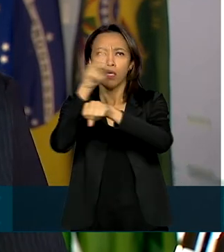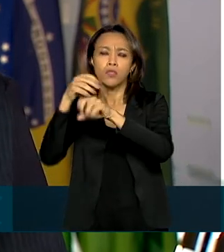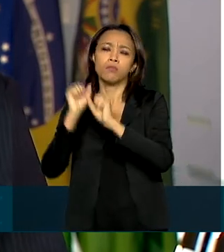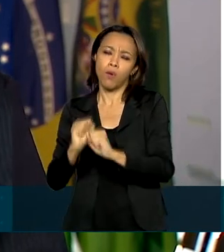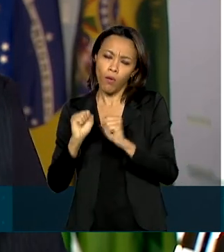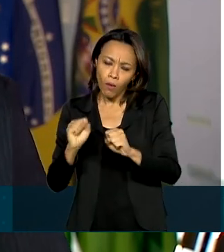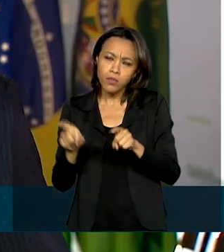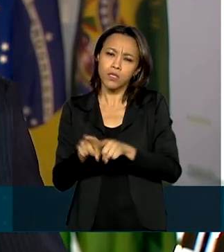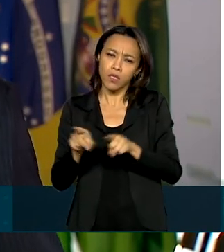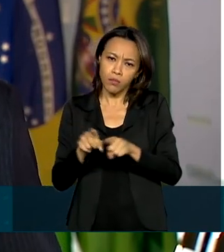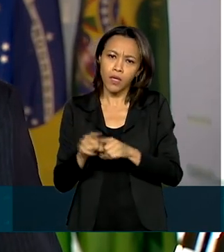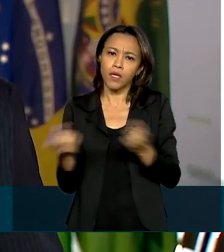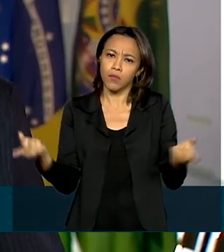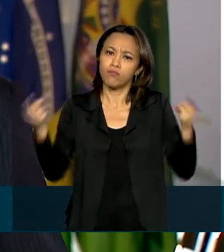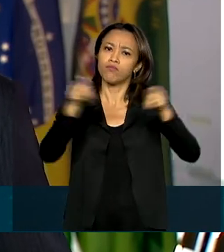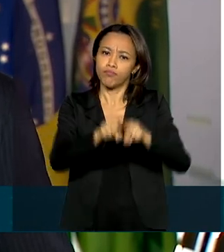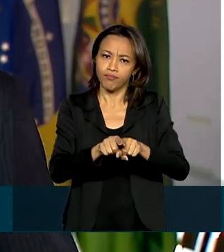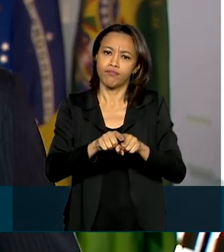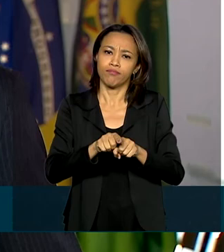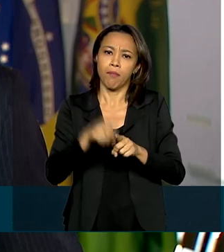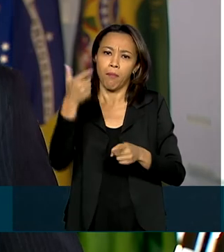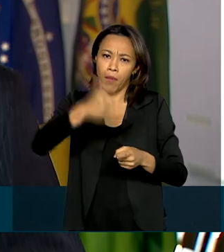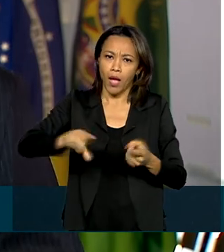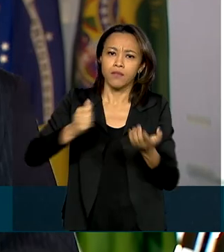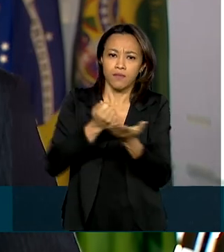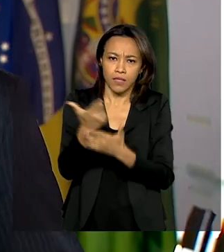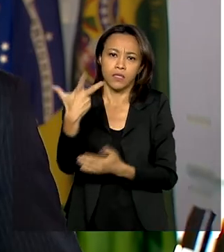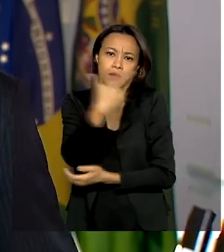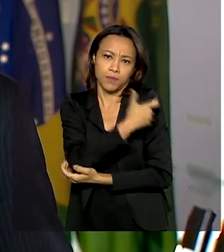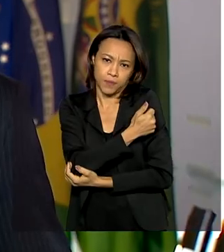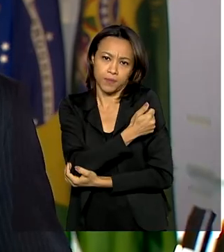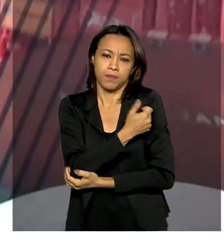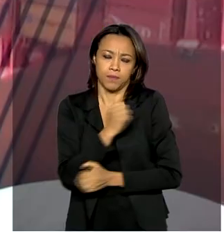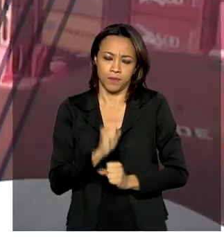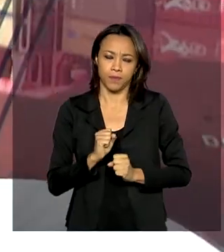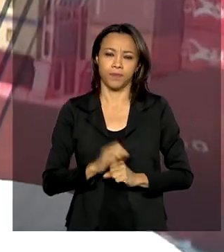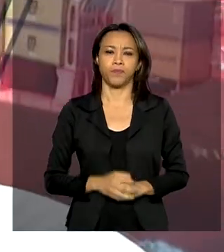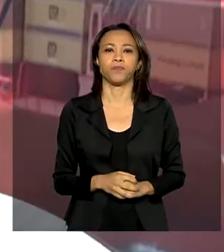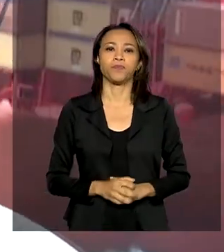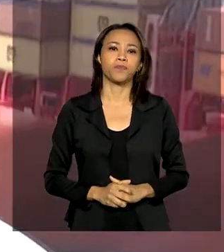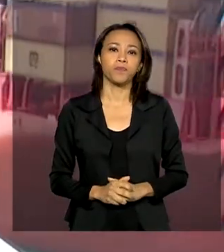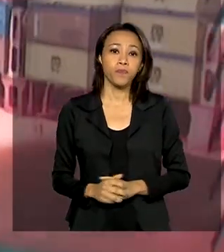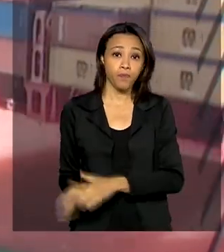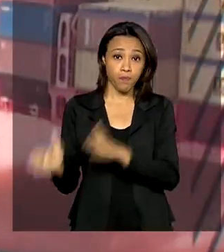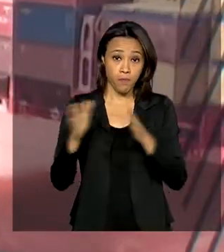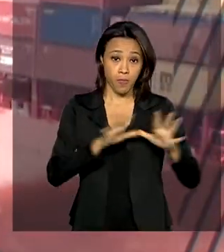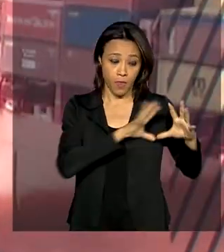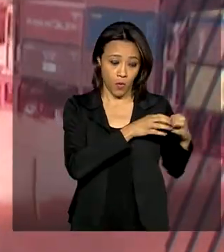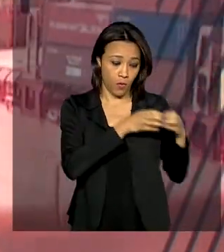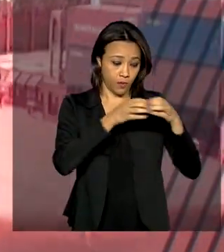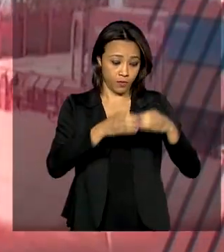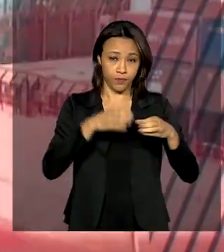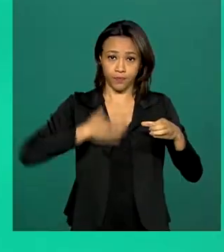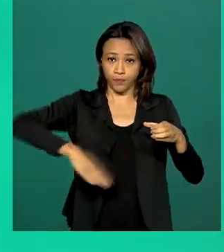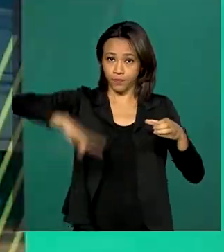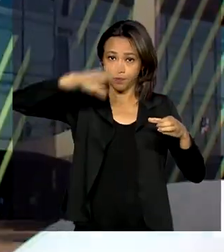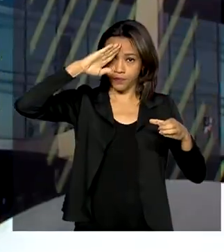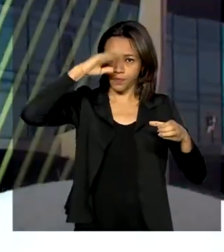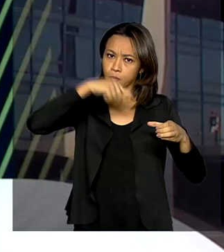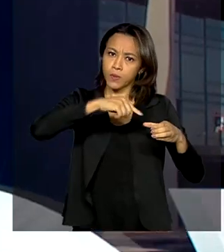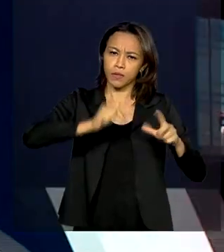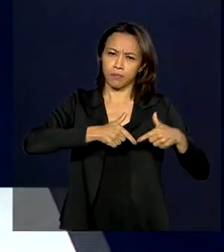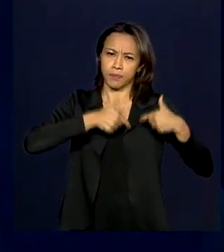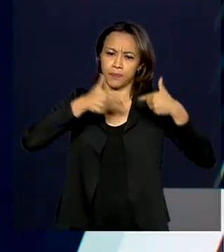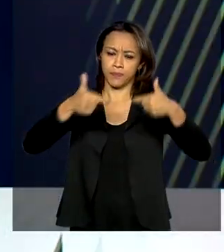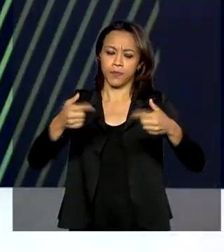ou empresas farmacêuticas. Glauco de Queiroz para o governo agora. A Força Nacional atua no combate aos